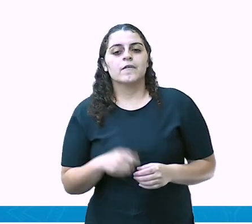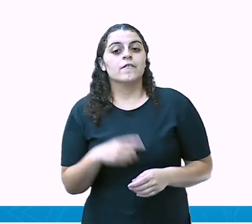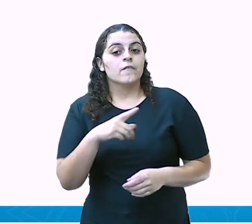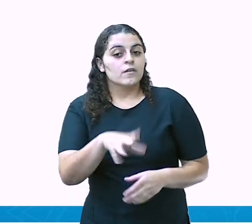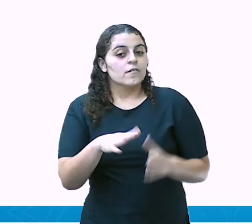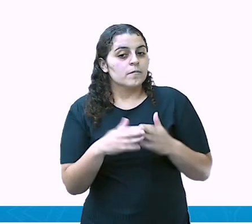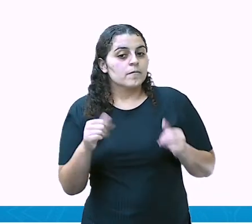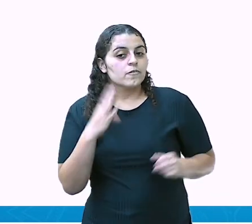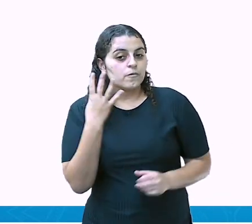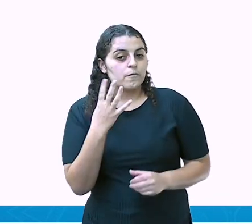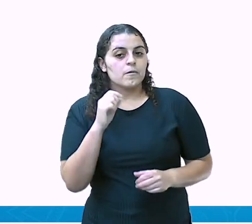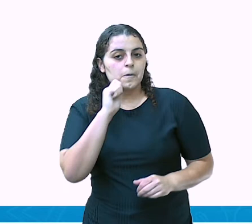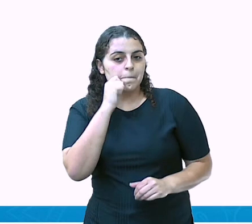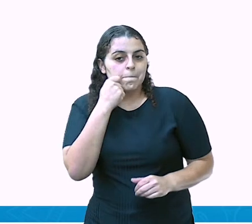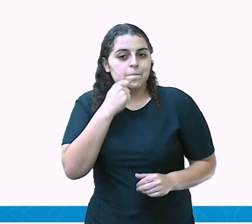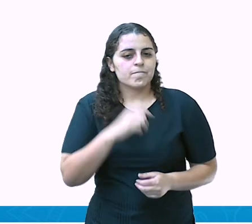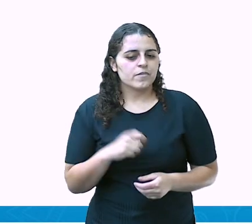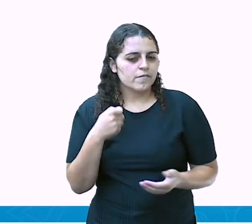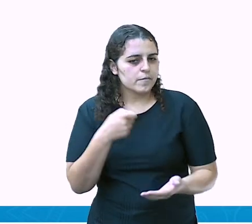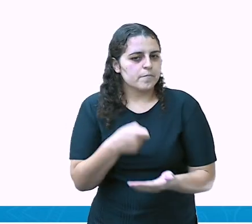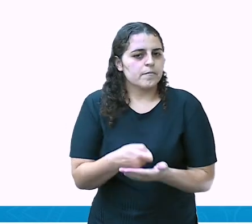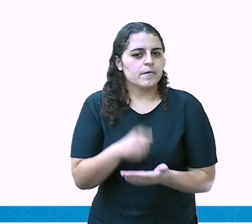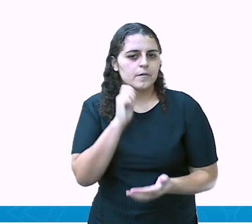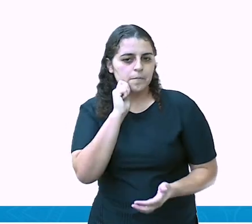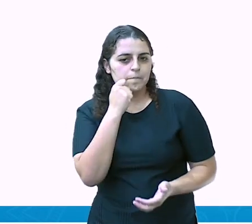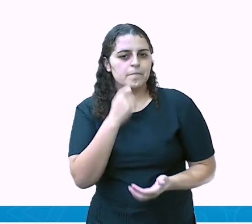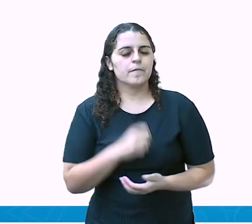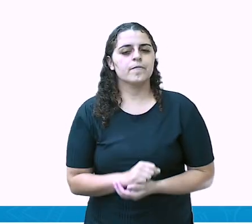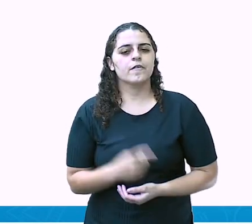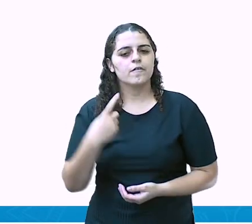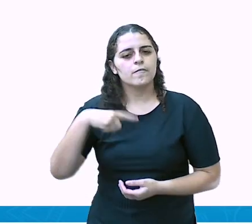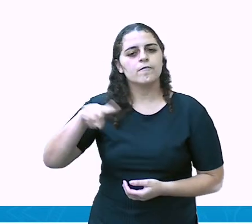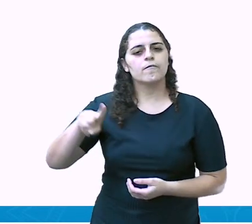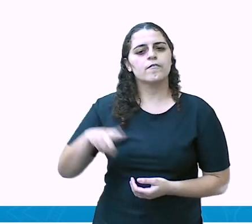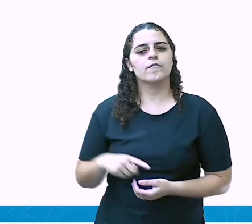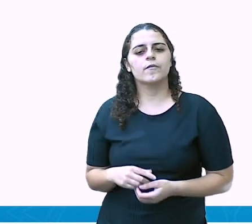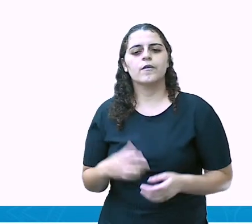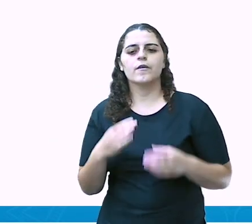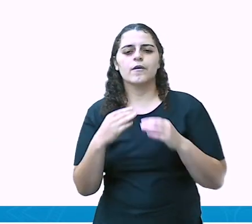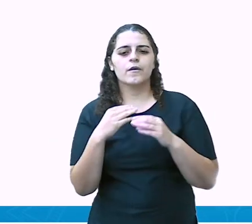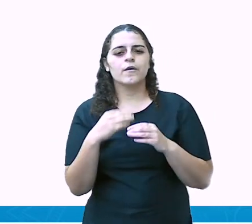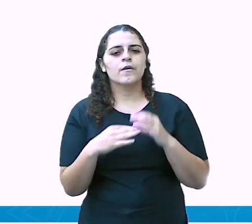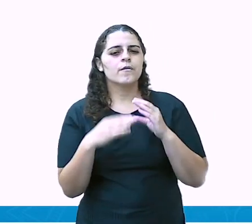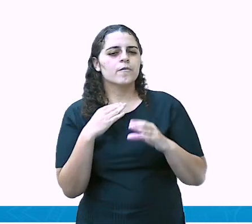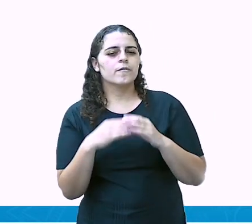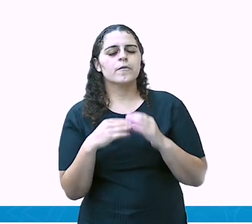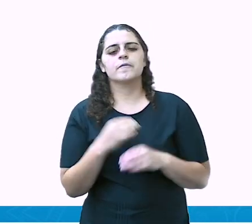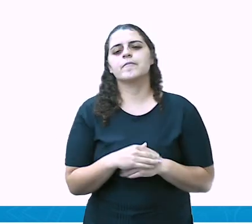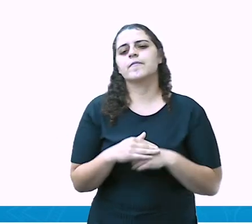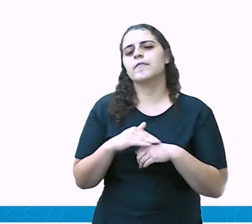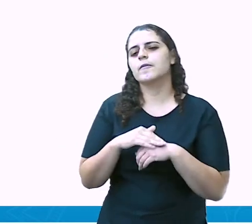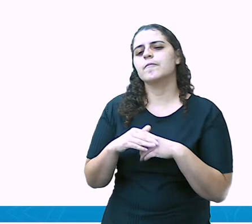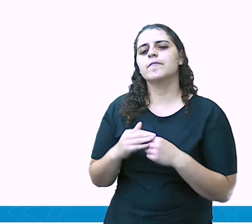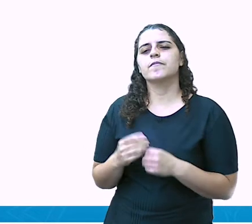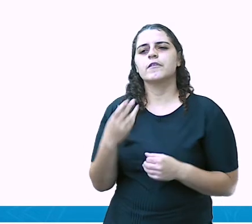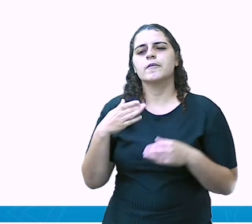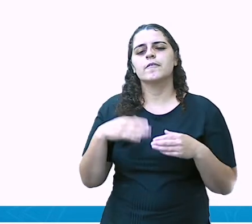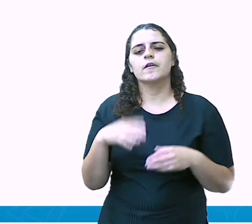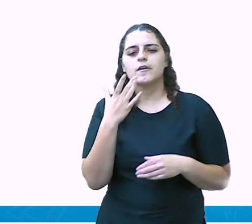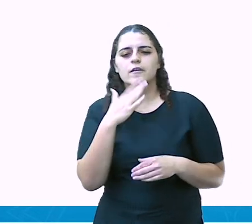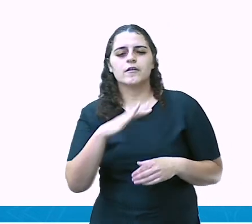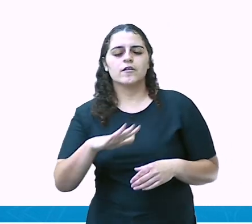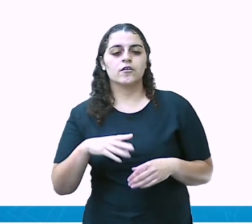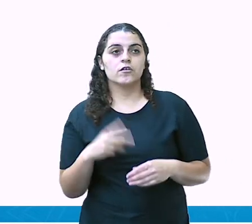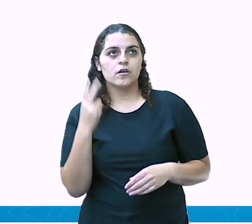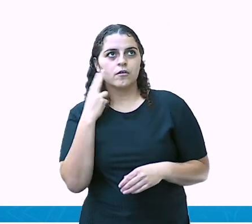e o dinheiro está aqui no seu bolsinho e você vai pagar o pão. E foram, foram conversando, chegaram lá na padaria e criança travou diante de